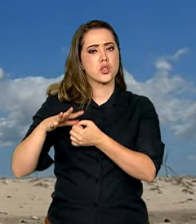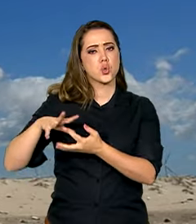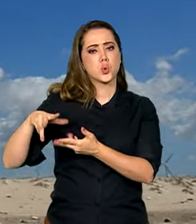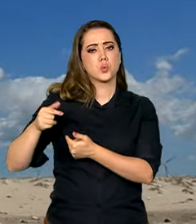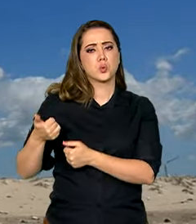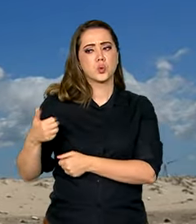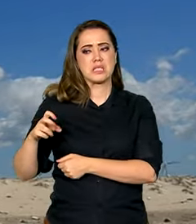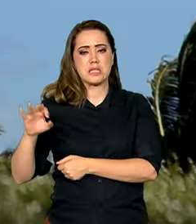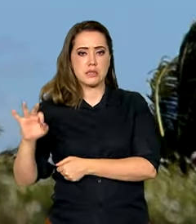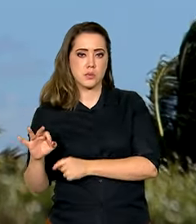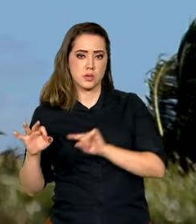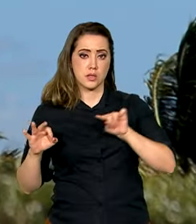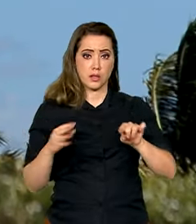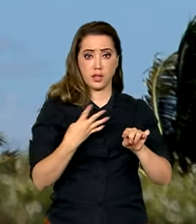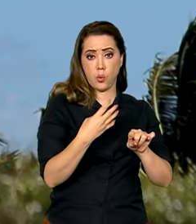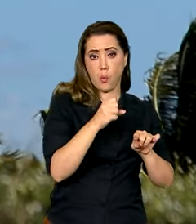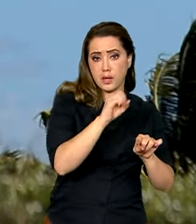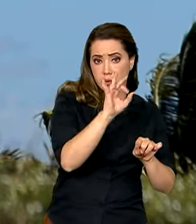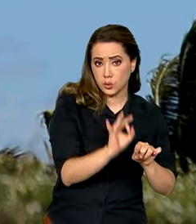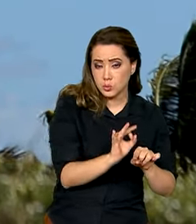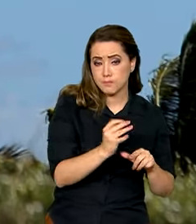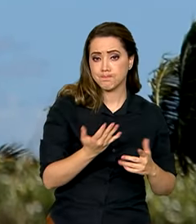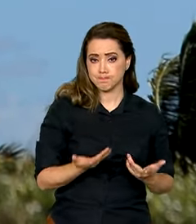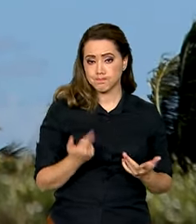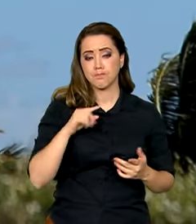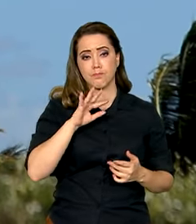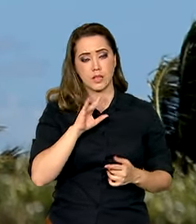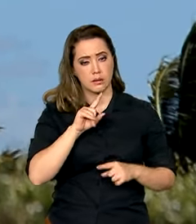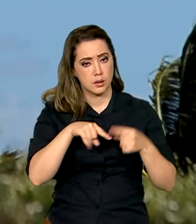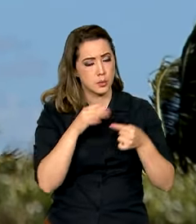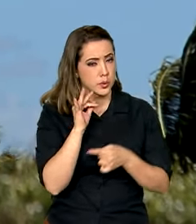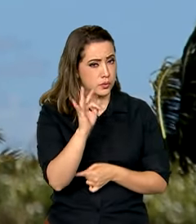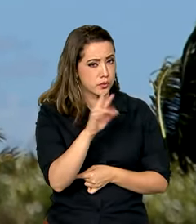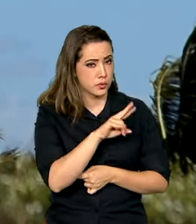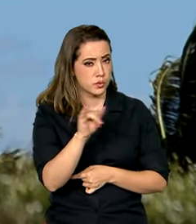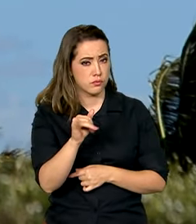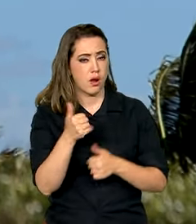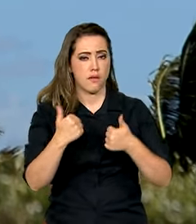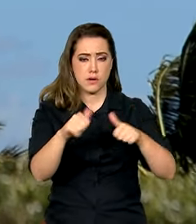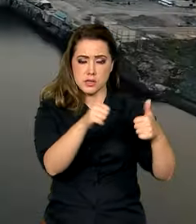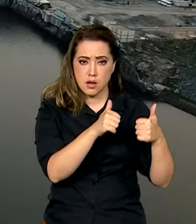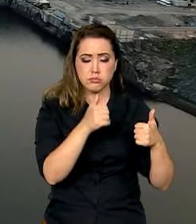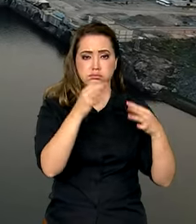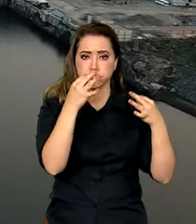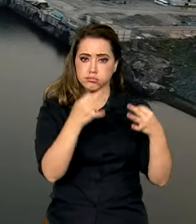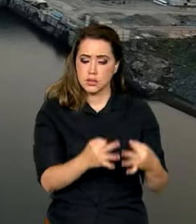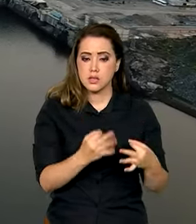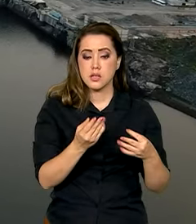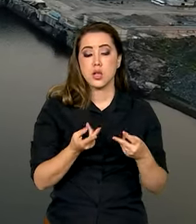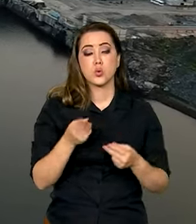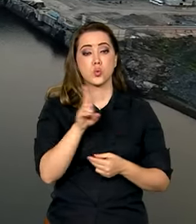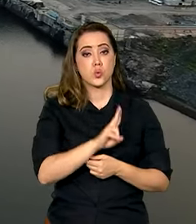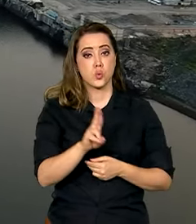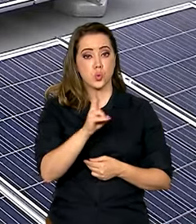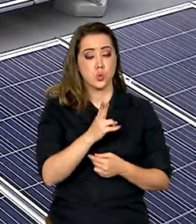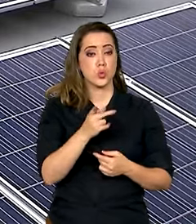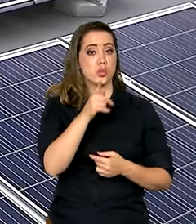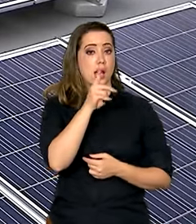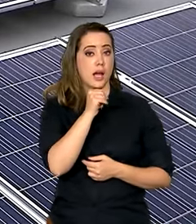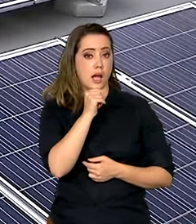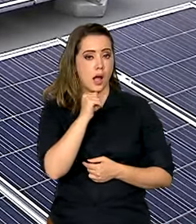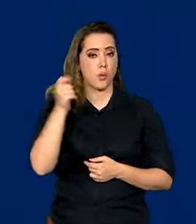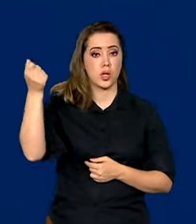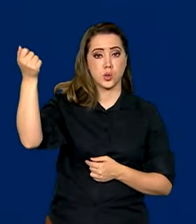que é de 15%. E o próximo passo é gerenciar de forma eficiente os recursos hídricos,